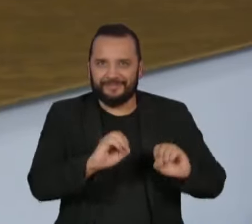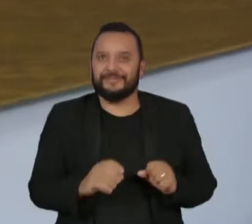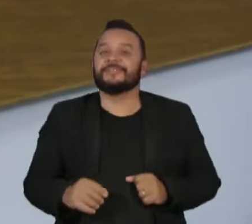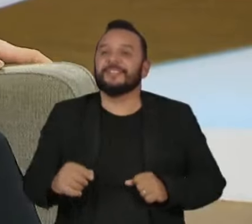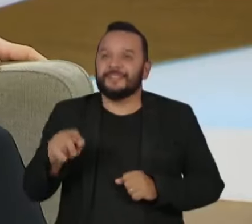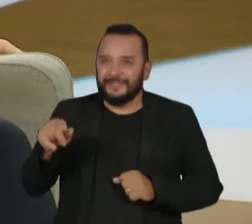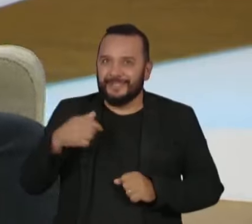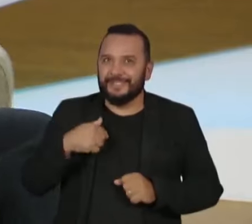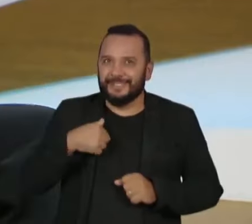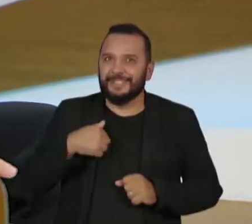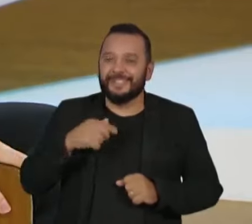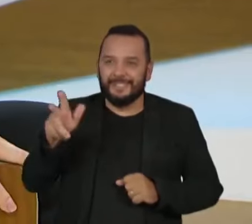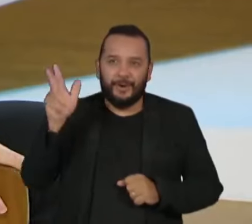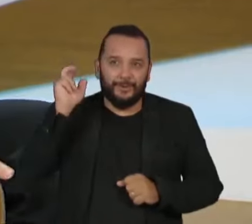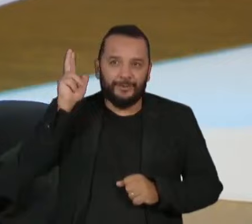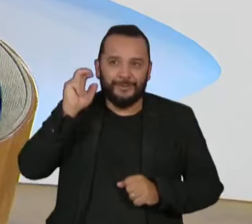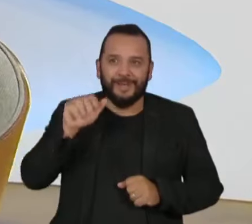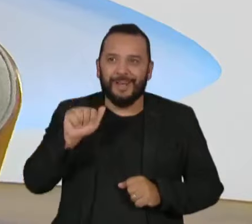Adoniram Barbosa. Adoniram Barbosa. E eu...